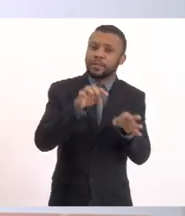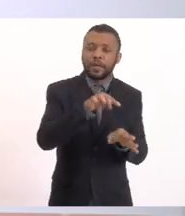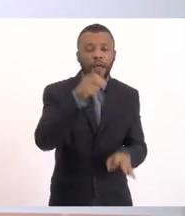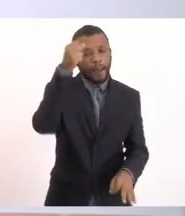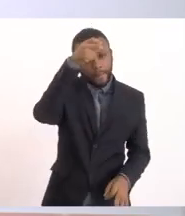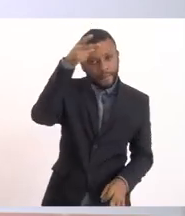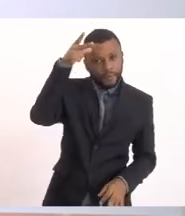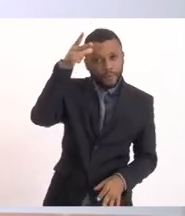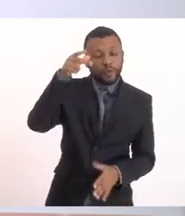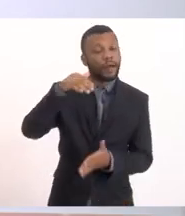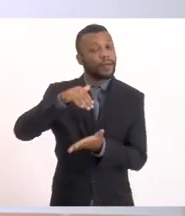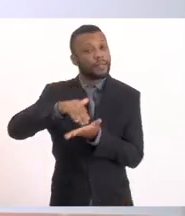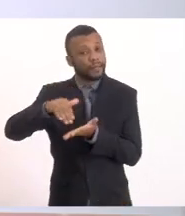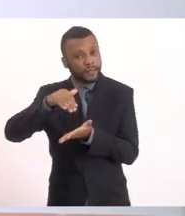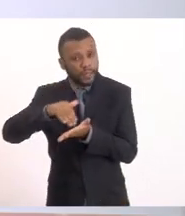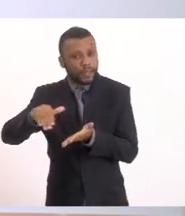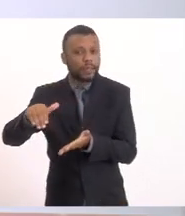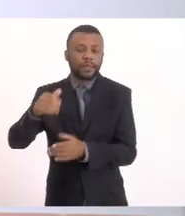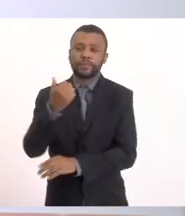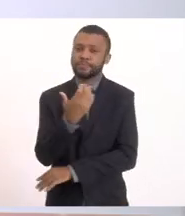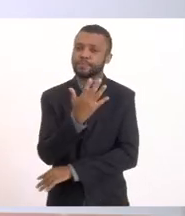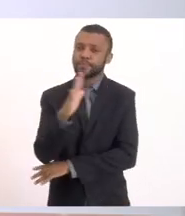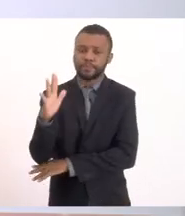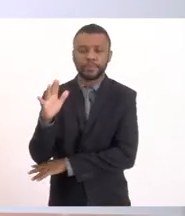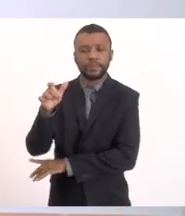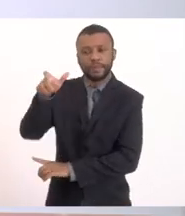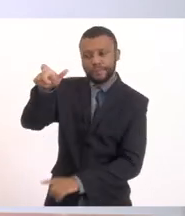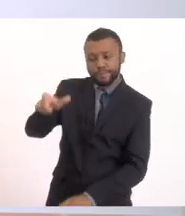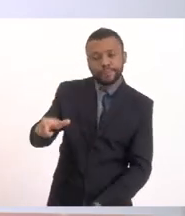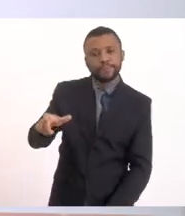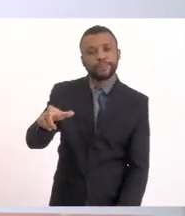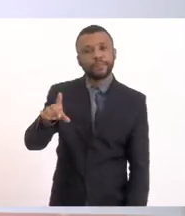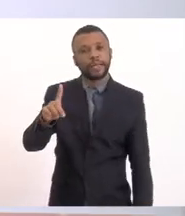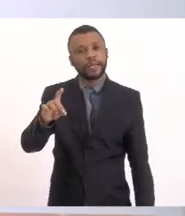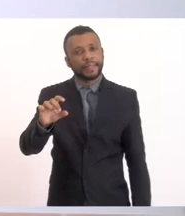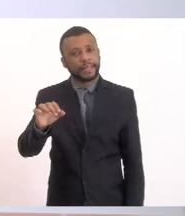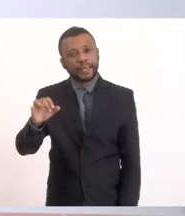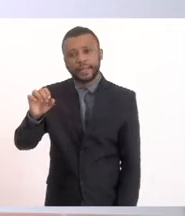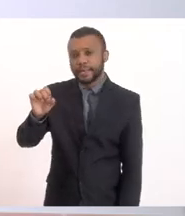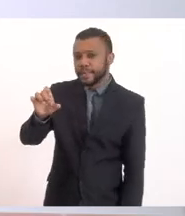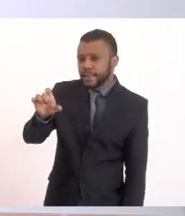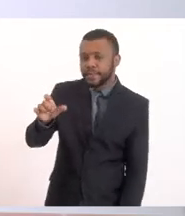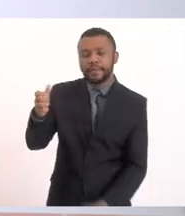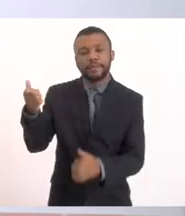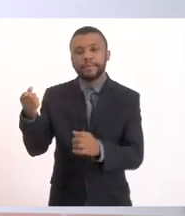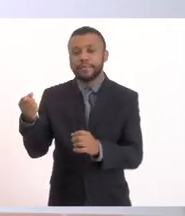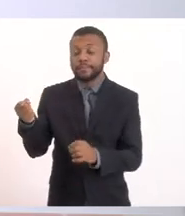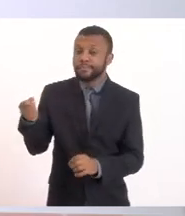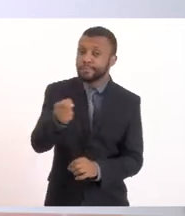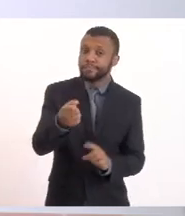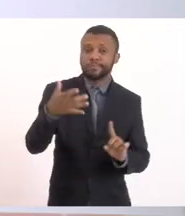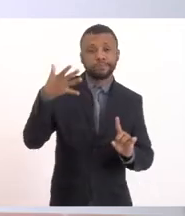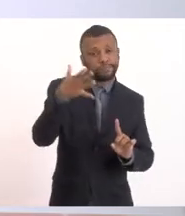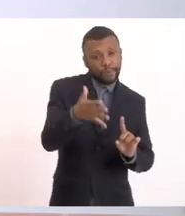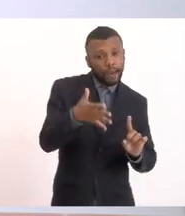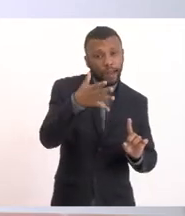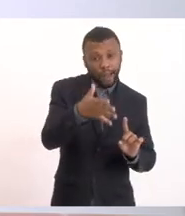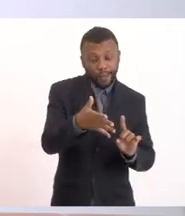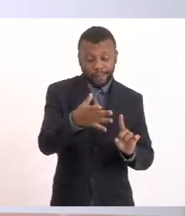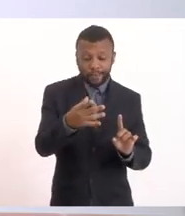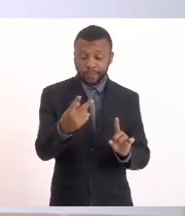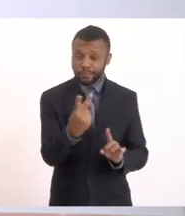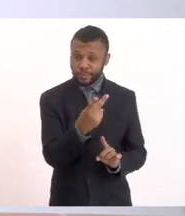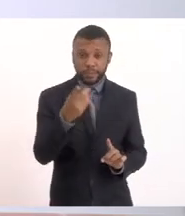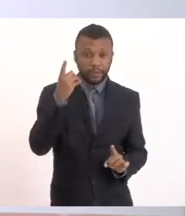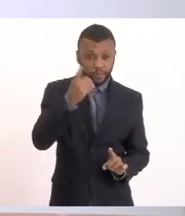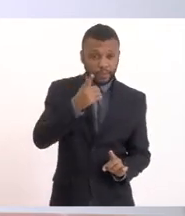Municipal de Meio Ambiente, à doutora Deise. E, passando a palavra dos dois deputados, em seguida vem